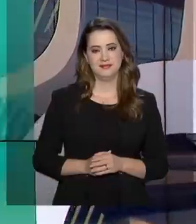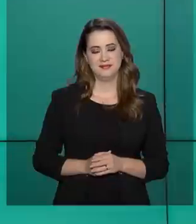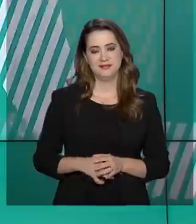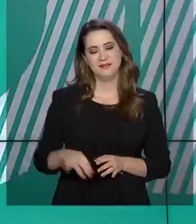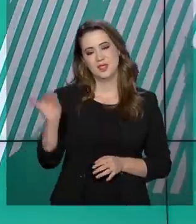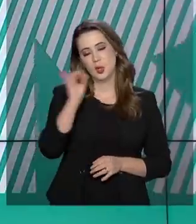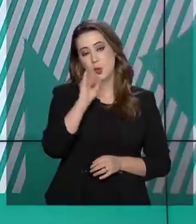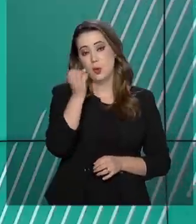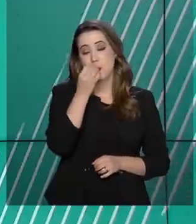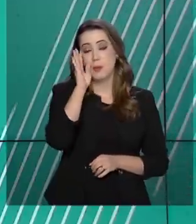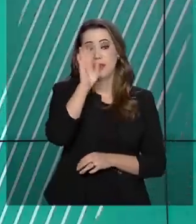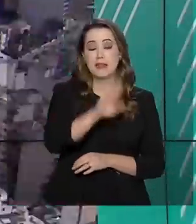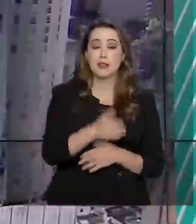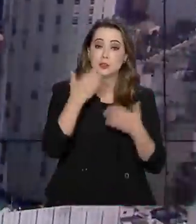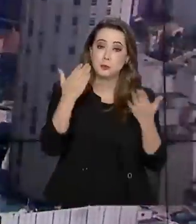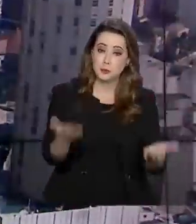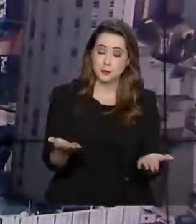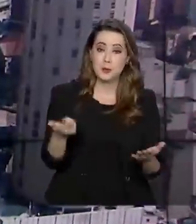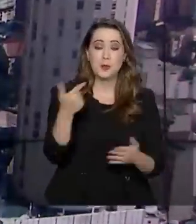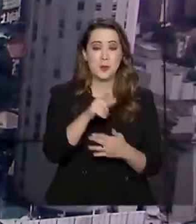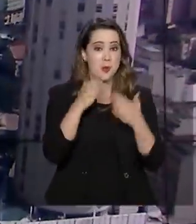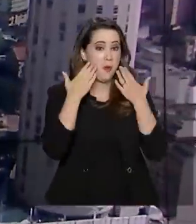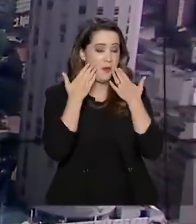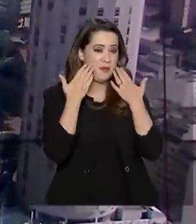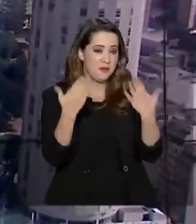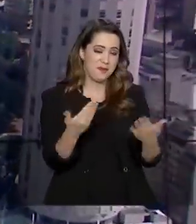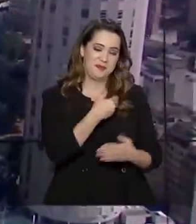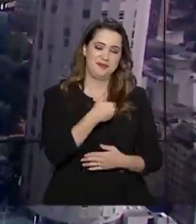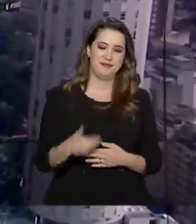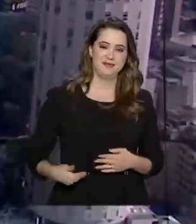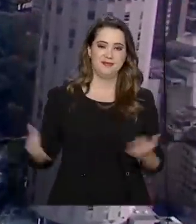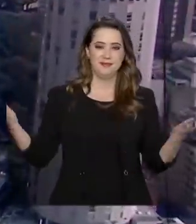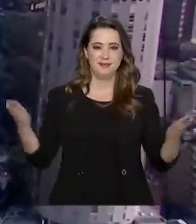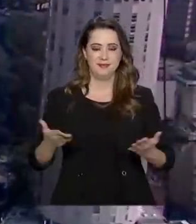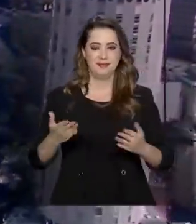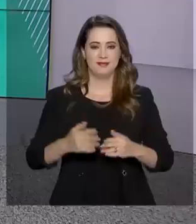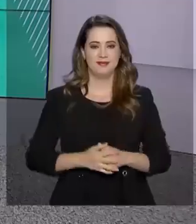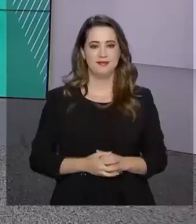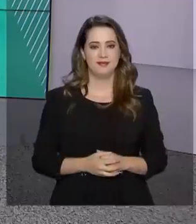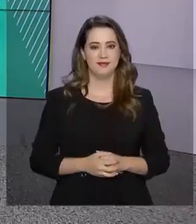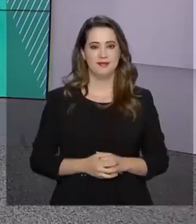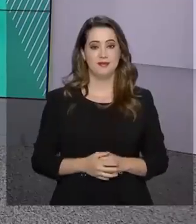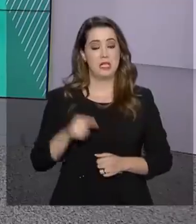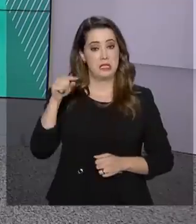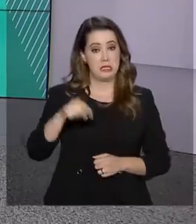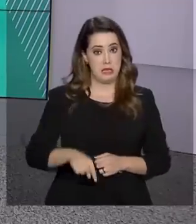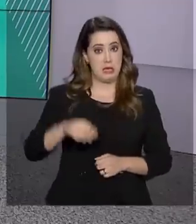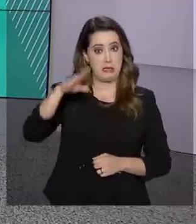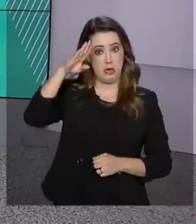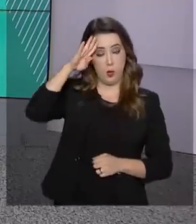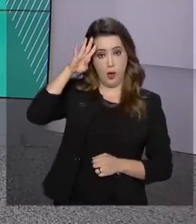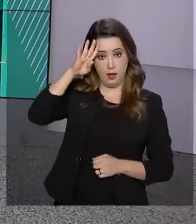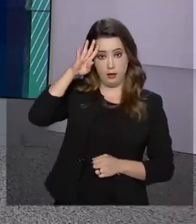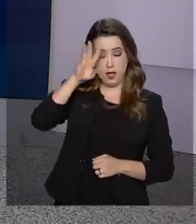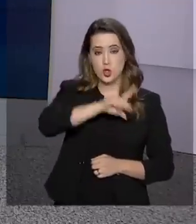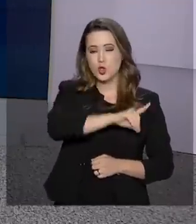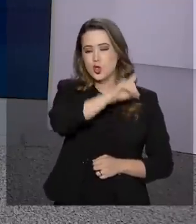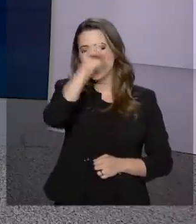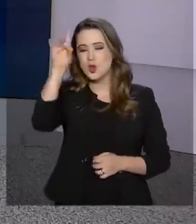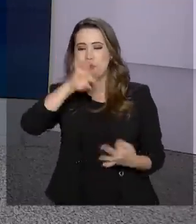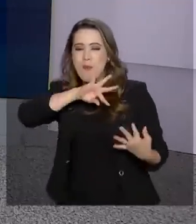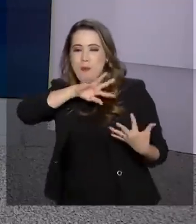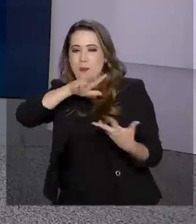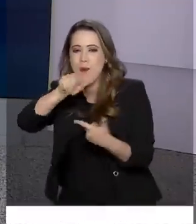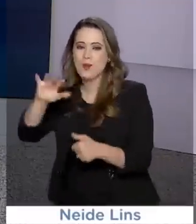Olá, boa tarde para você. Estamos de volta com mais uma edição do Governo Agora. Nesta quarta-feira, Dia Mundial do Meio